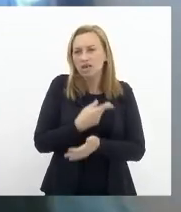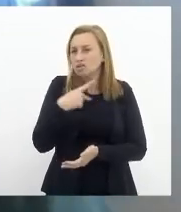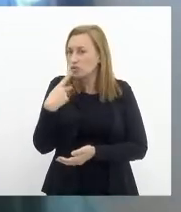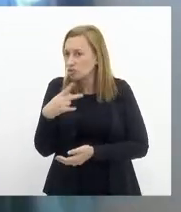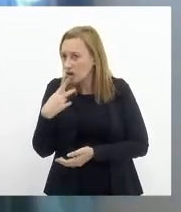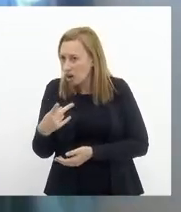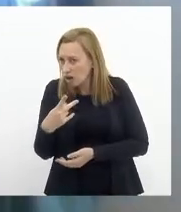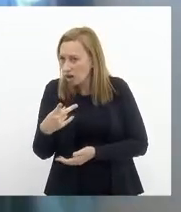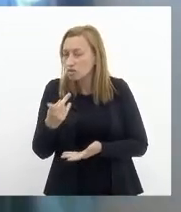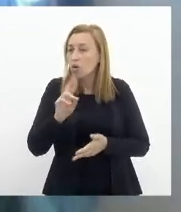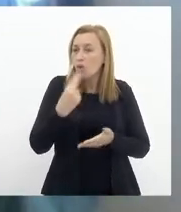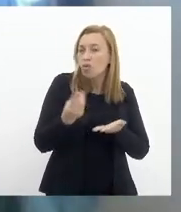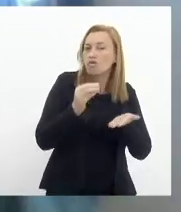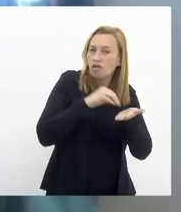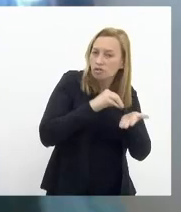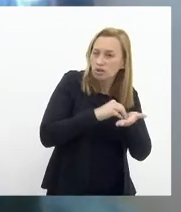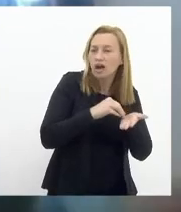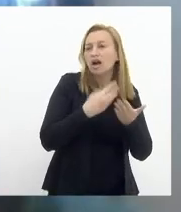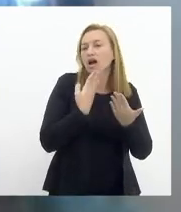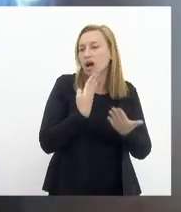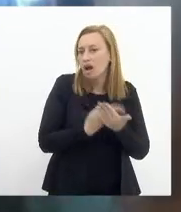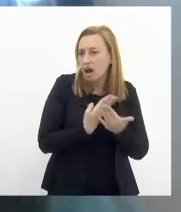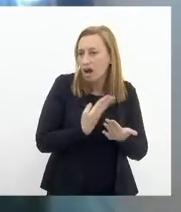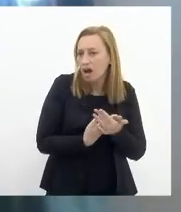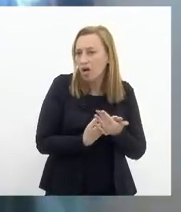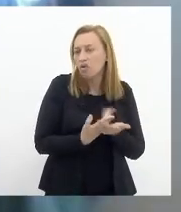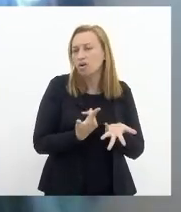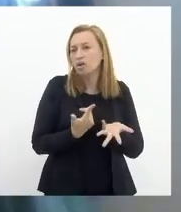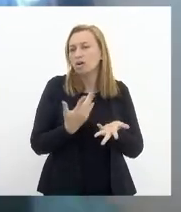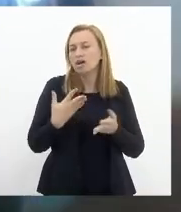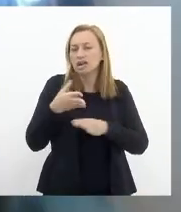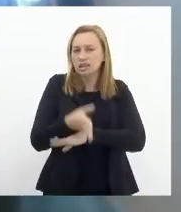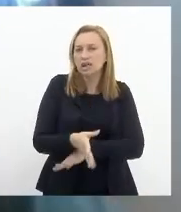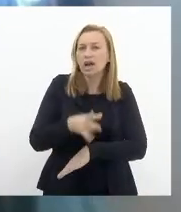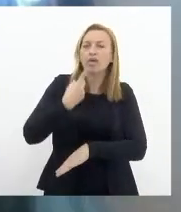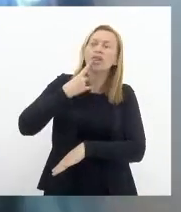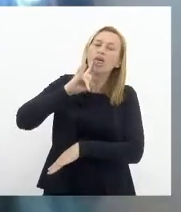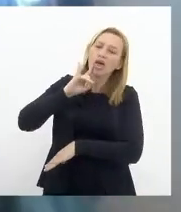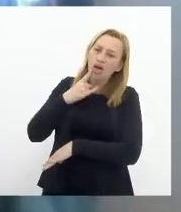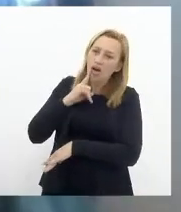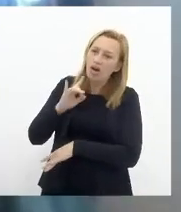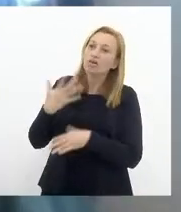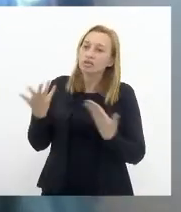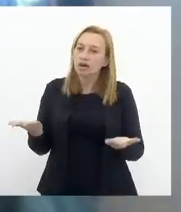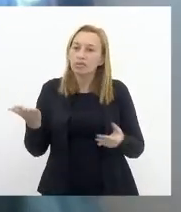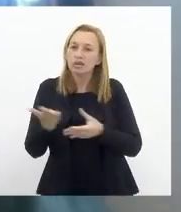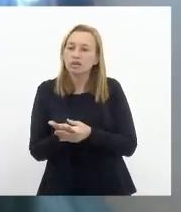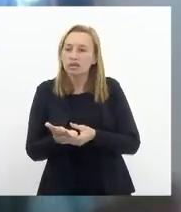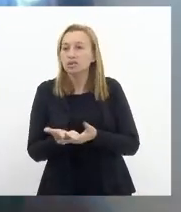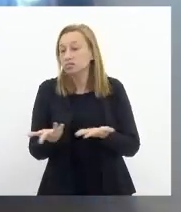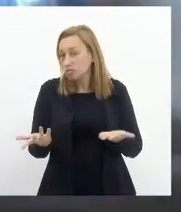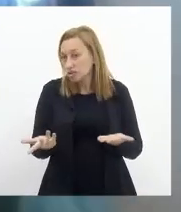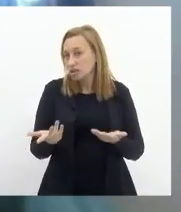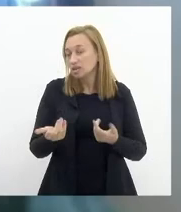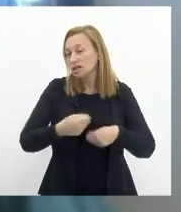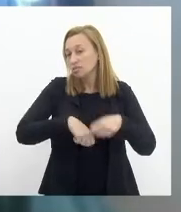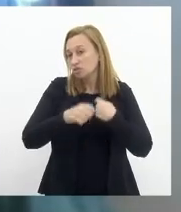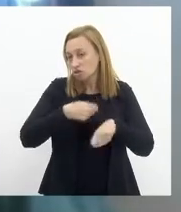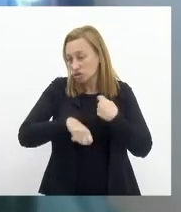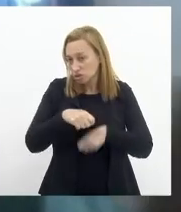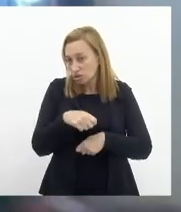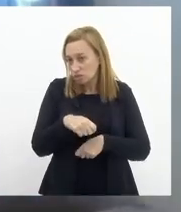faltar as aulas se algum professor entrar bêbado na sala de aula cabe processo administrativo mas não por suas